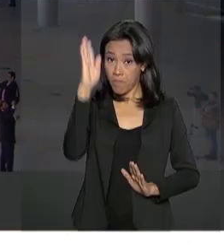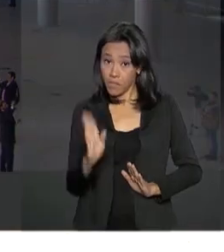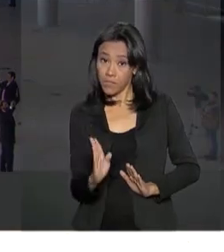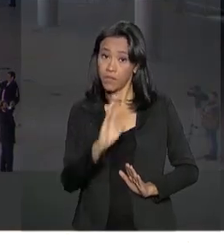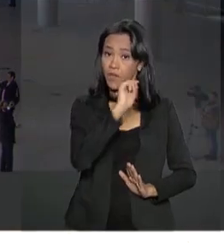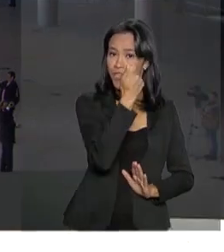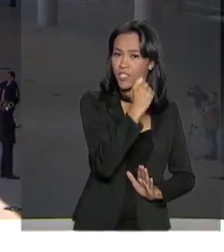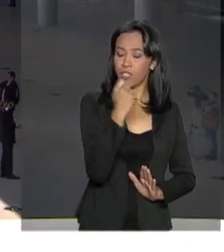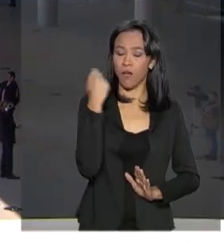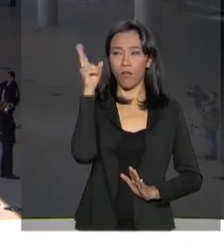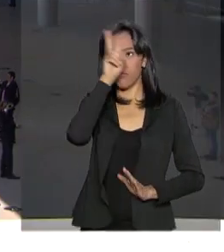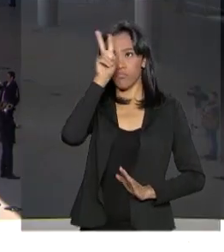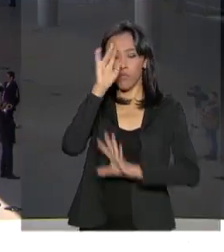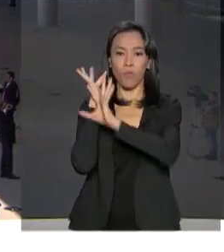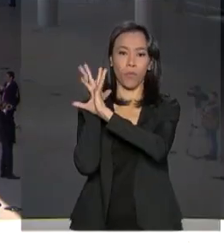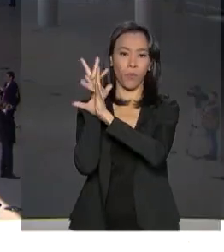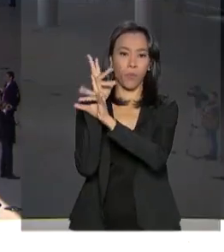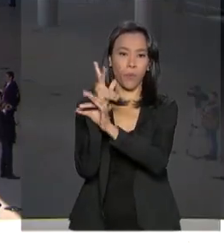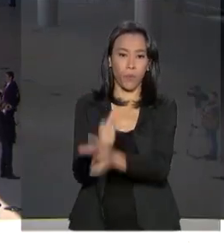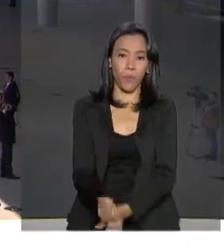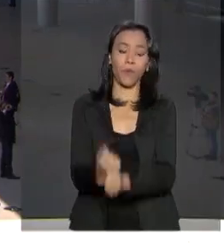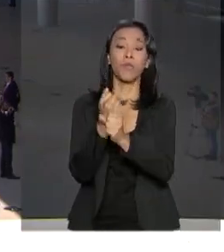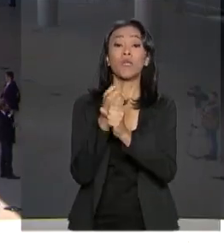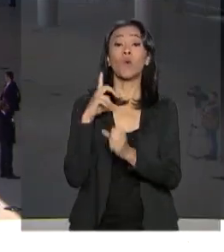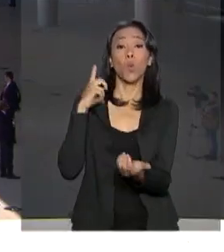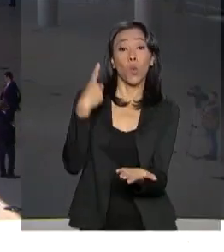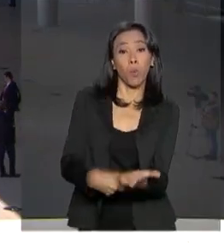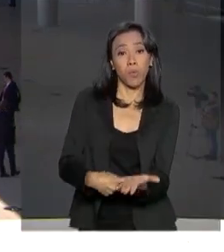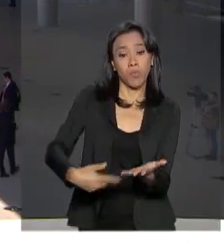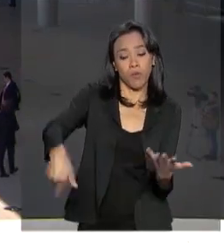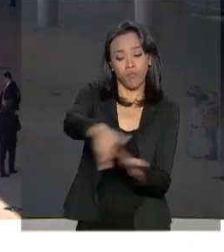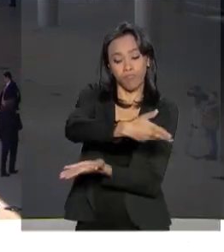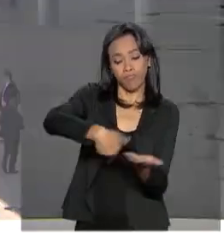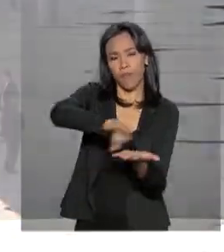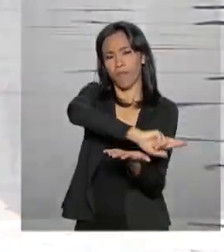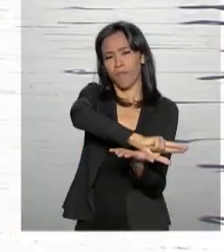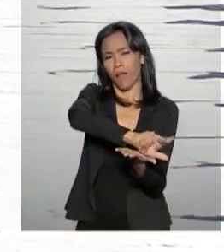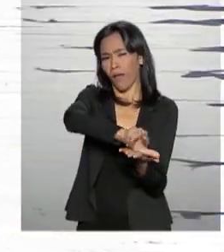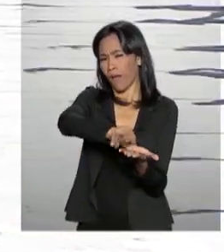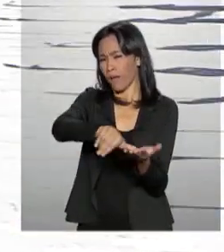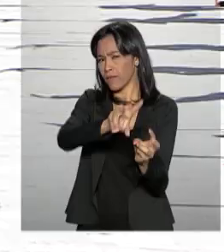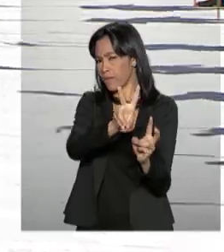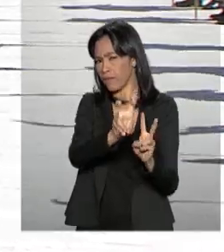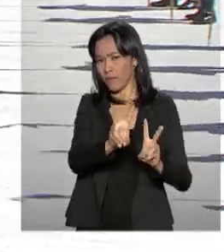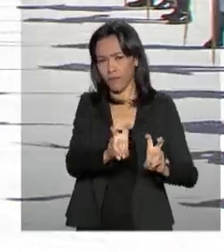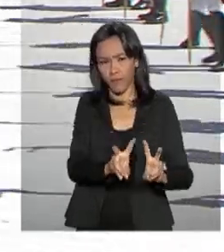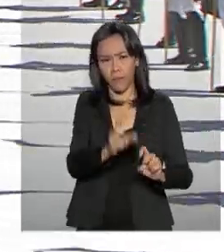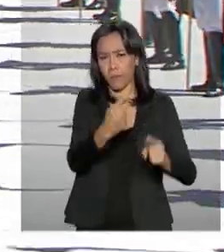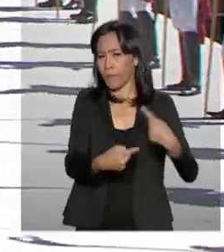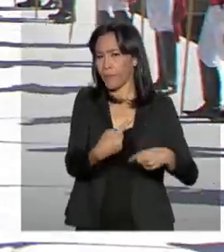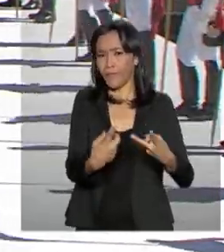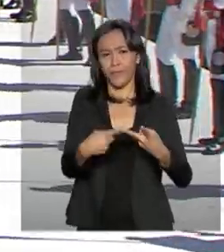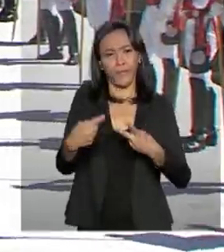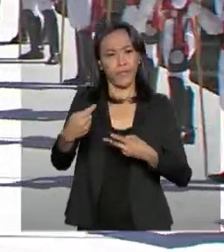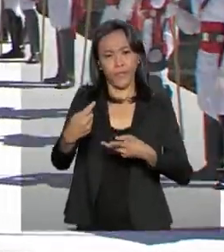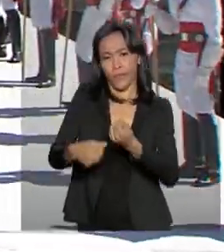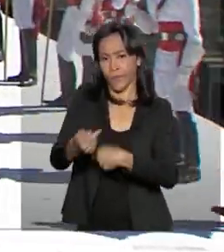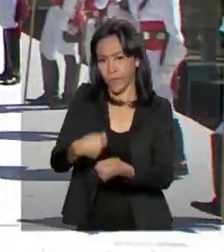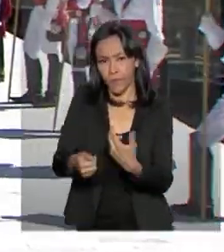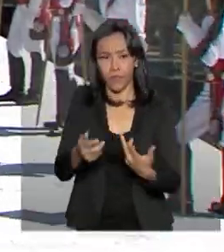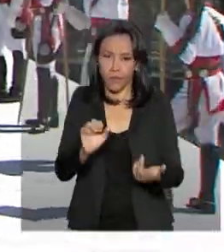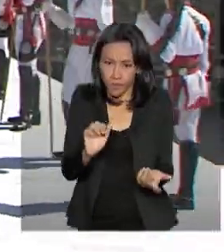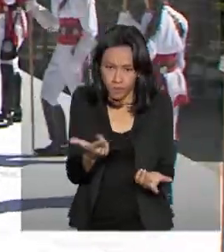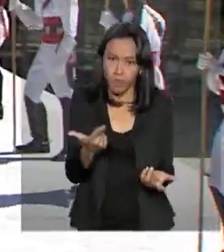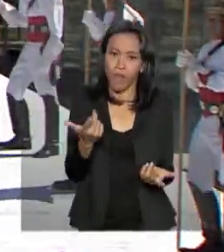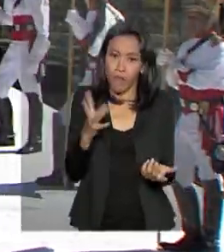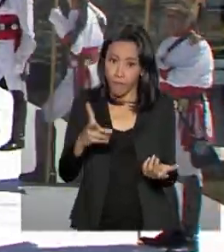históricos com uma agenda de cooperação que envolve diferentes temas, incluindo política e economia. E certamente esses laços